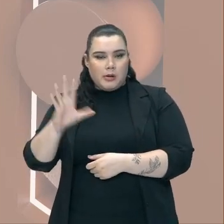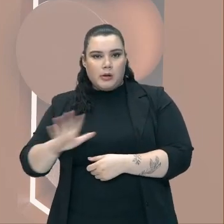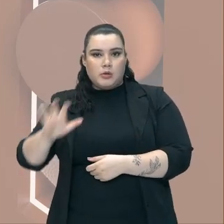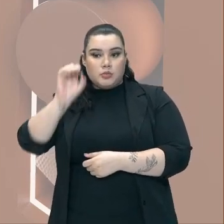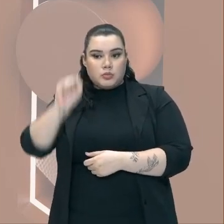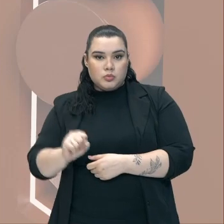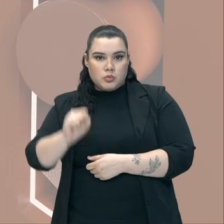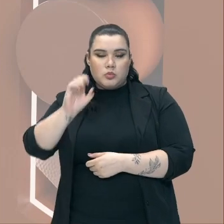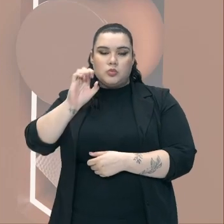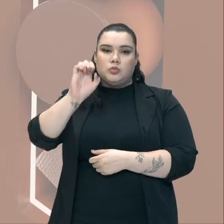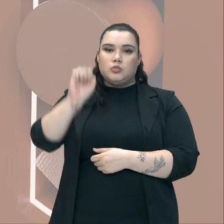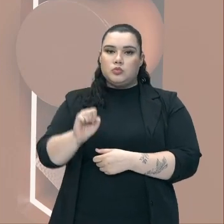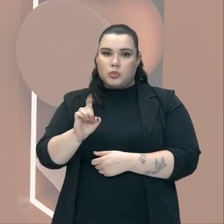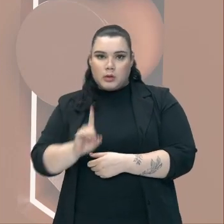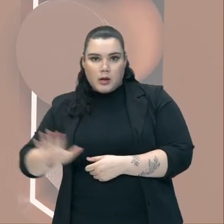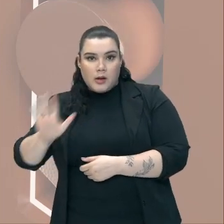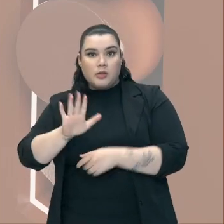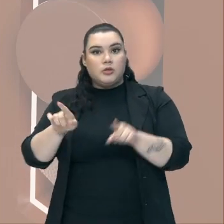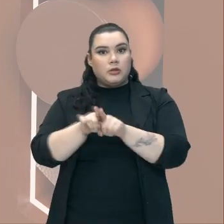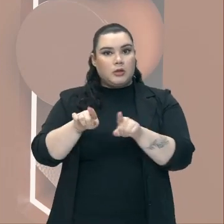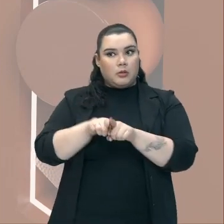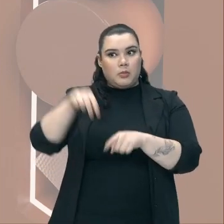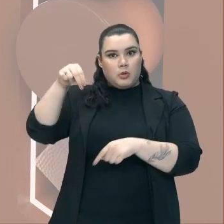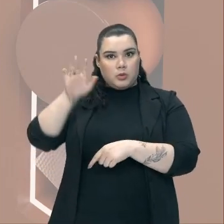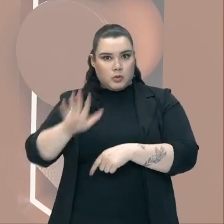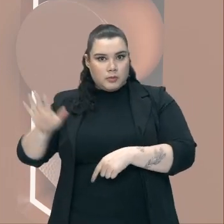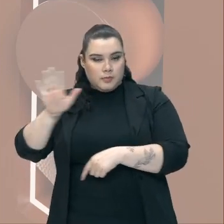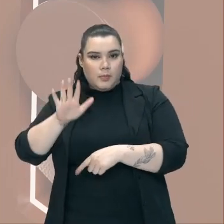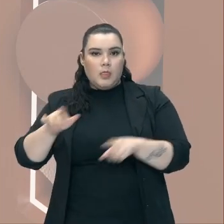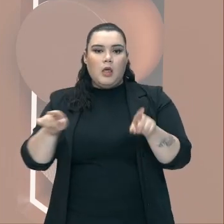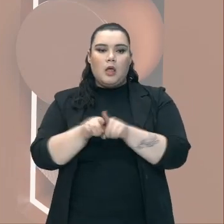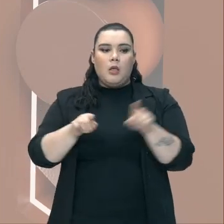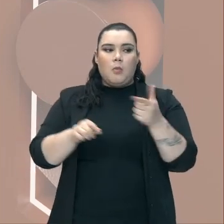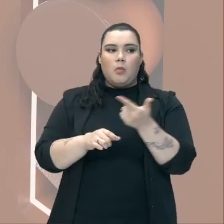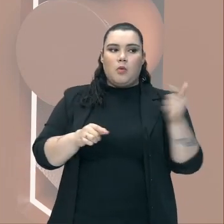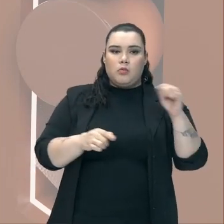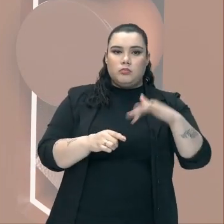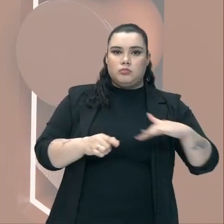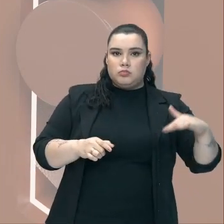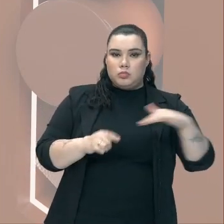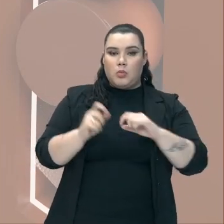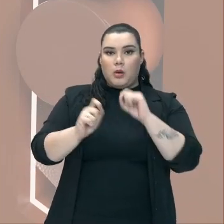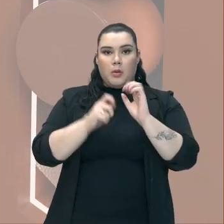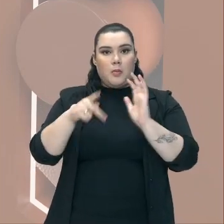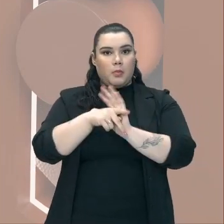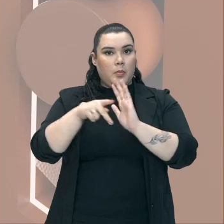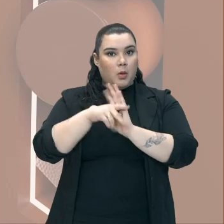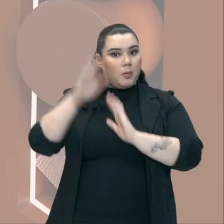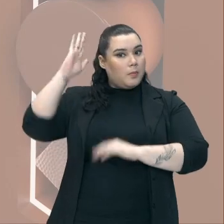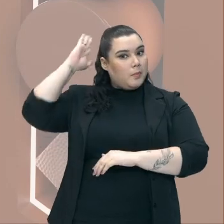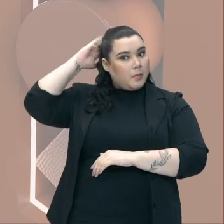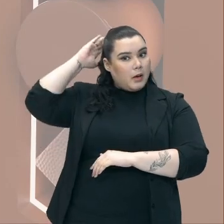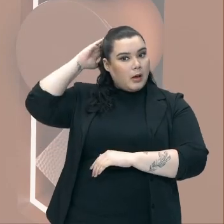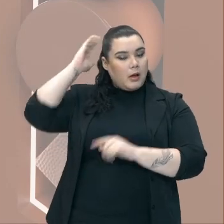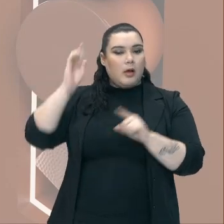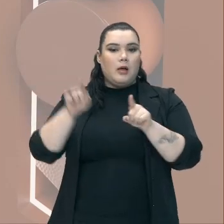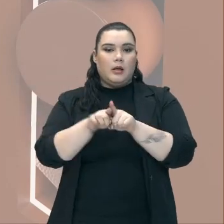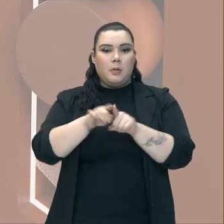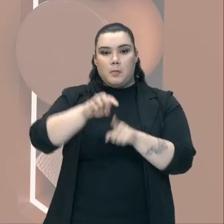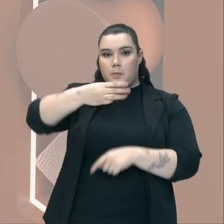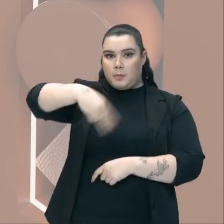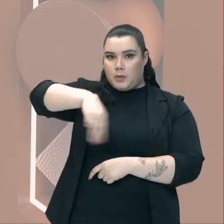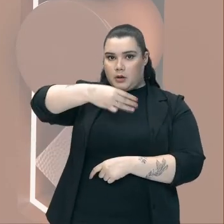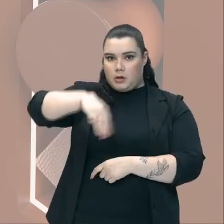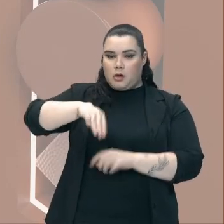nordeste também E a colônia do Grão-Pará e Maranhão Que viria a ser Grão-Pará e Rio Negro Posteriormente que compreende essa parte de